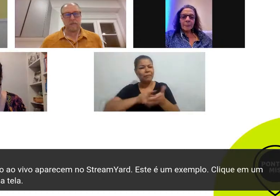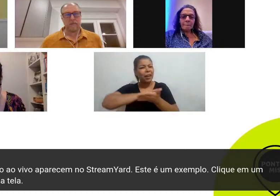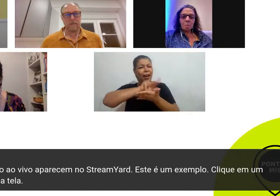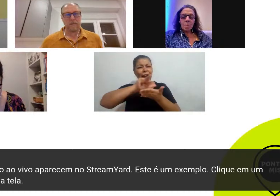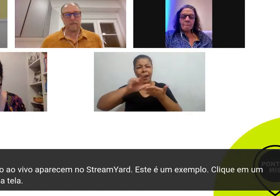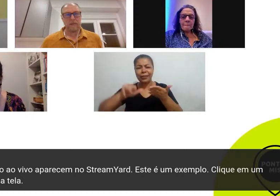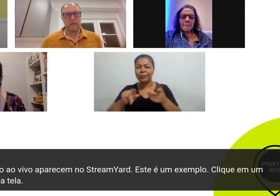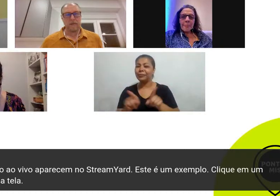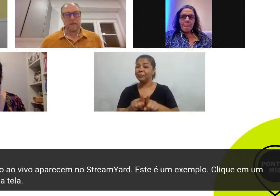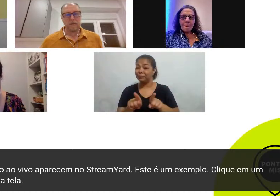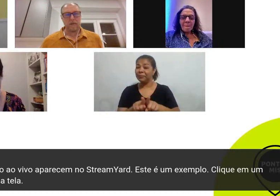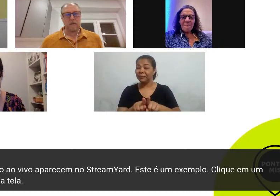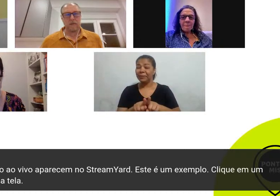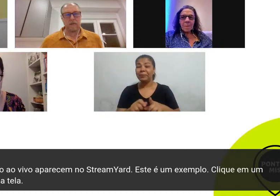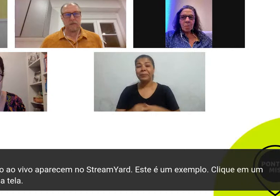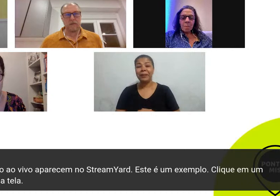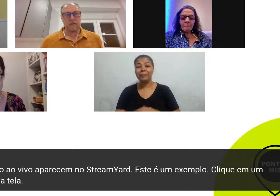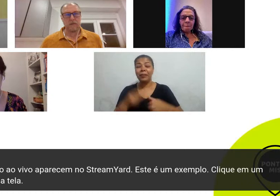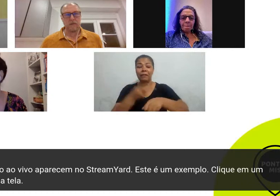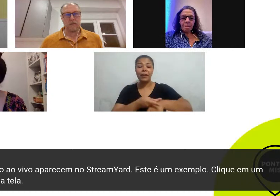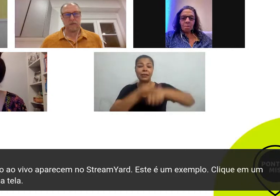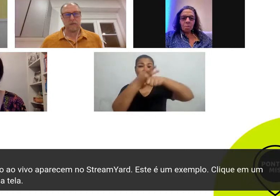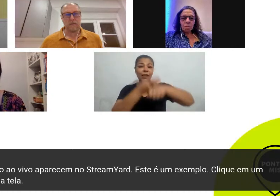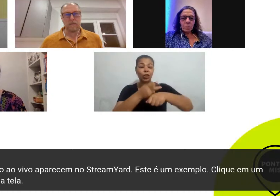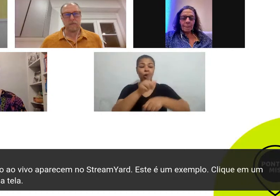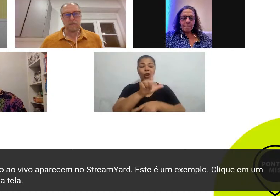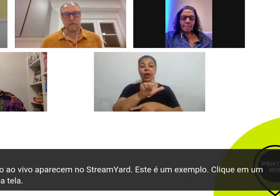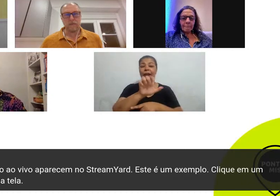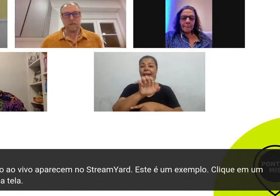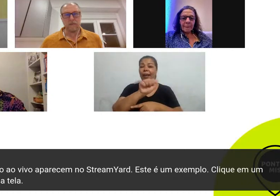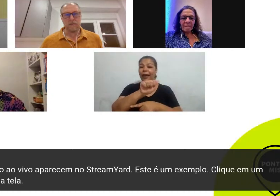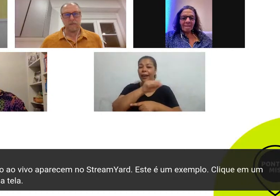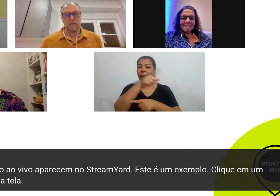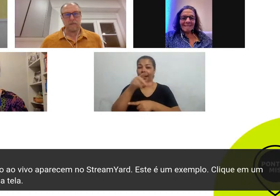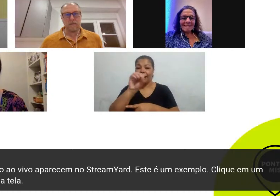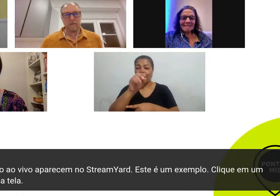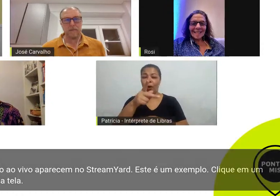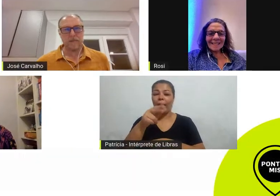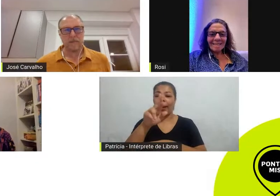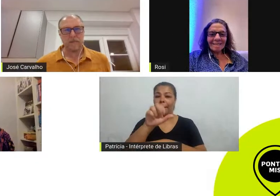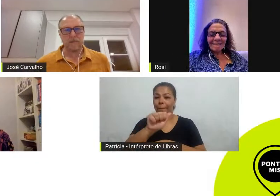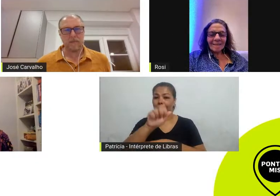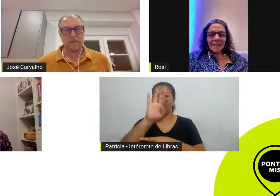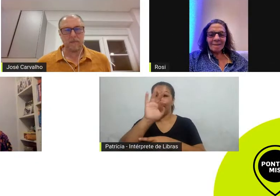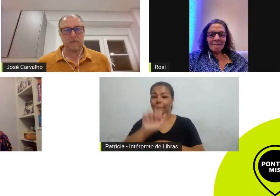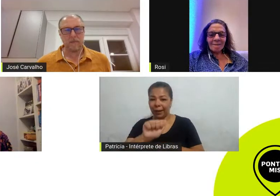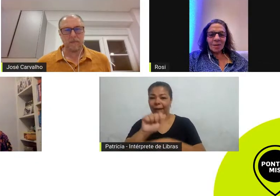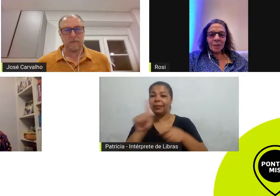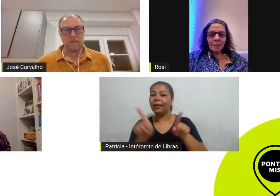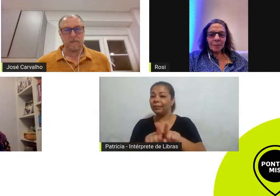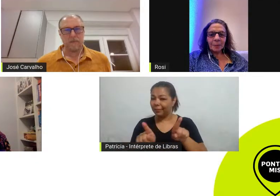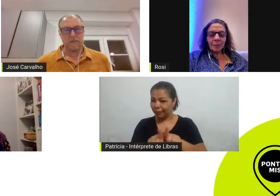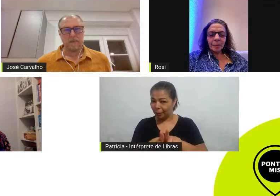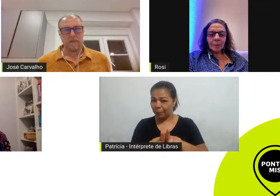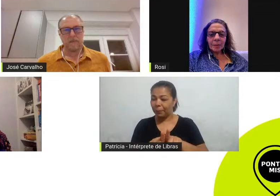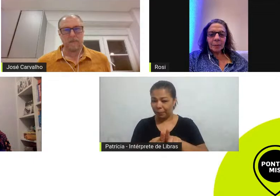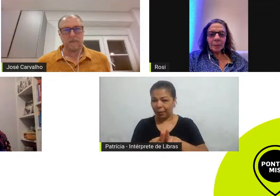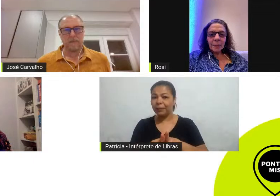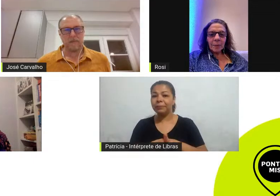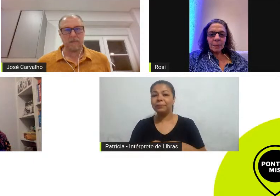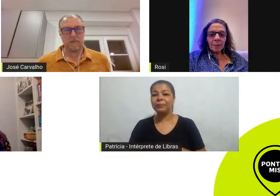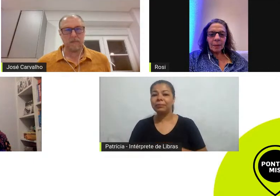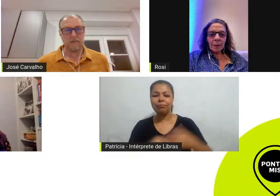desculpe vencedor do Leão de Prata em Cannes em 2019 vencedor da Prata na categoria Filme no Clue Awards